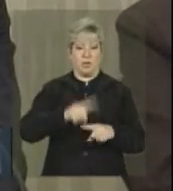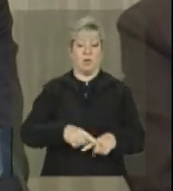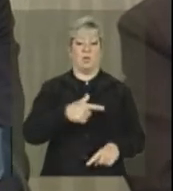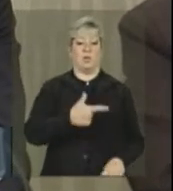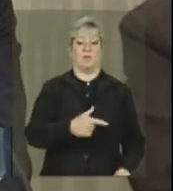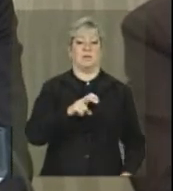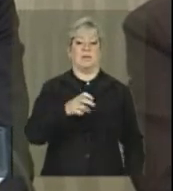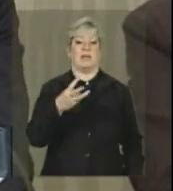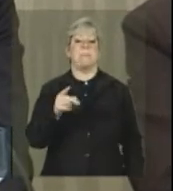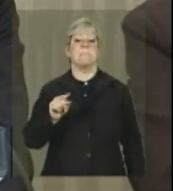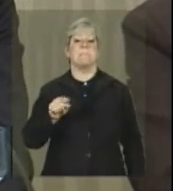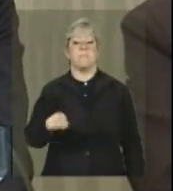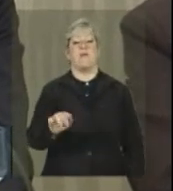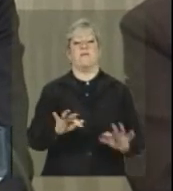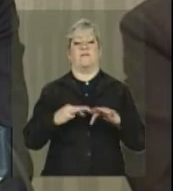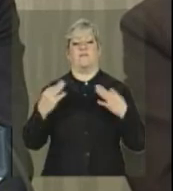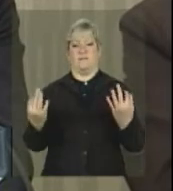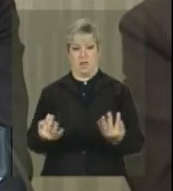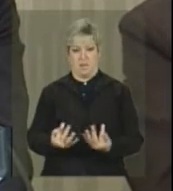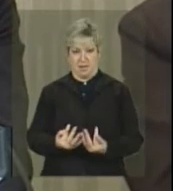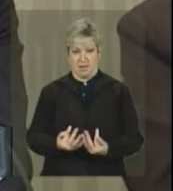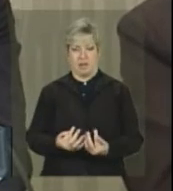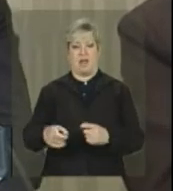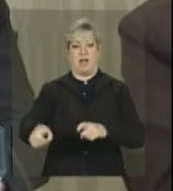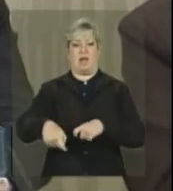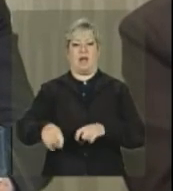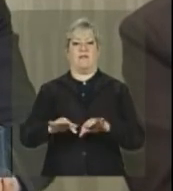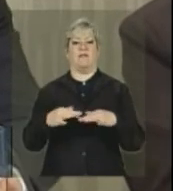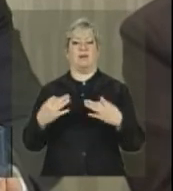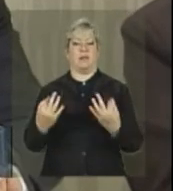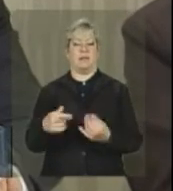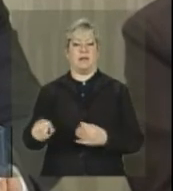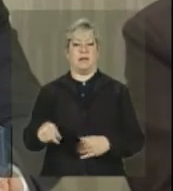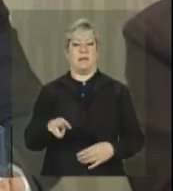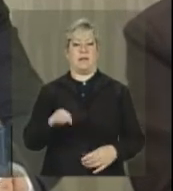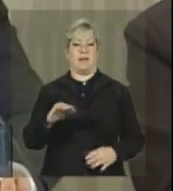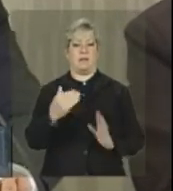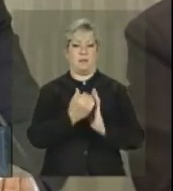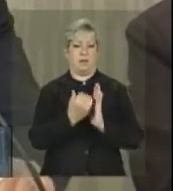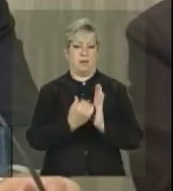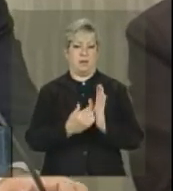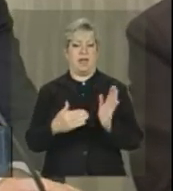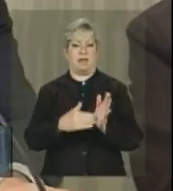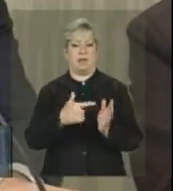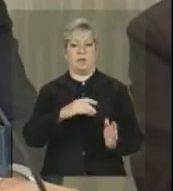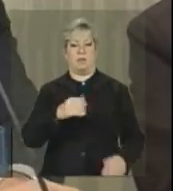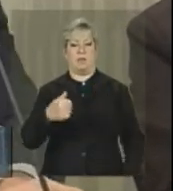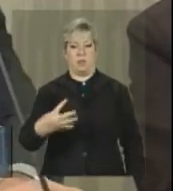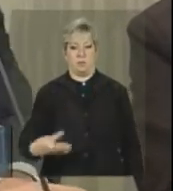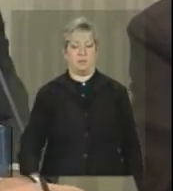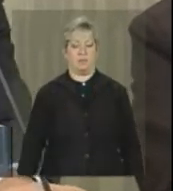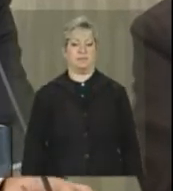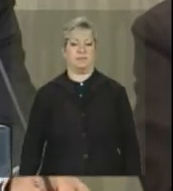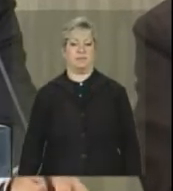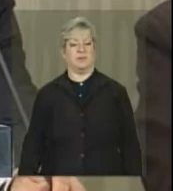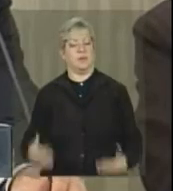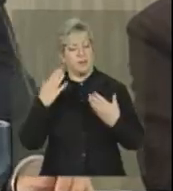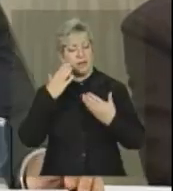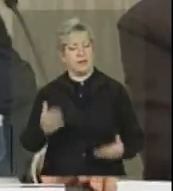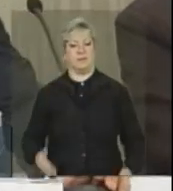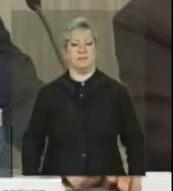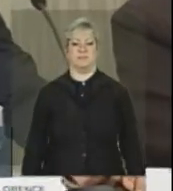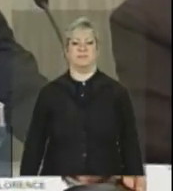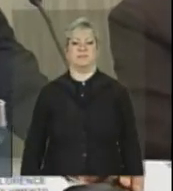famílias da agricultura familiar. A meta do programa, até 2014. Obrigado.